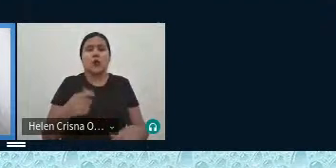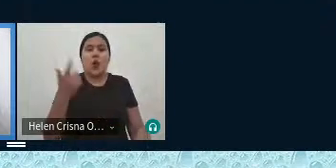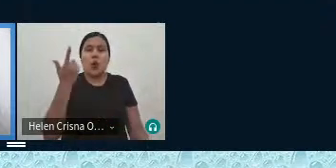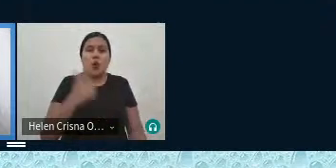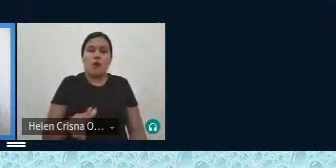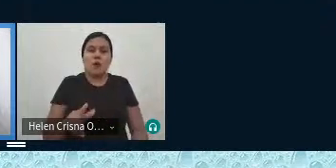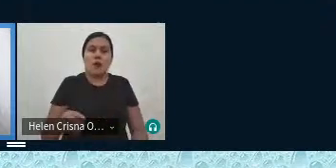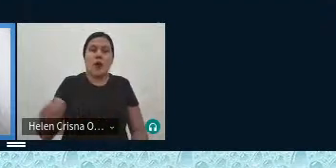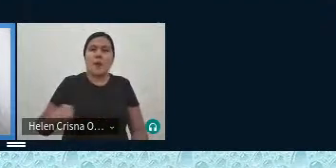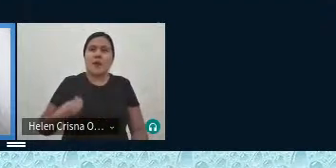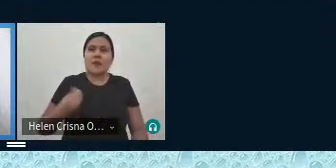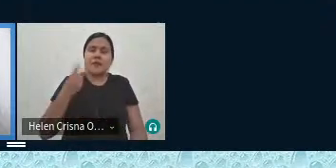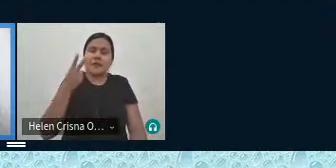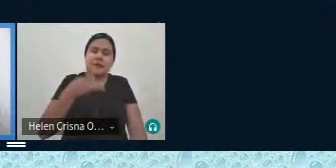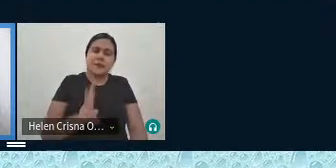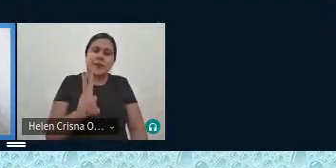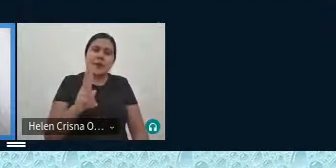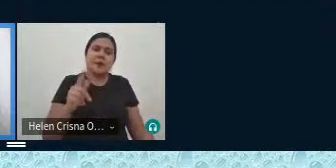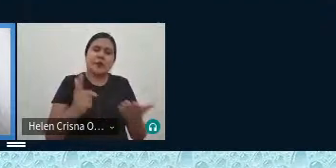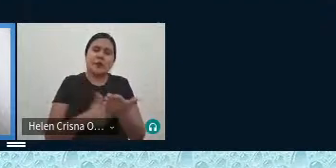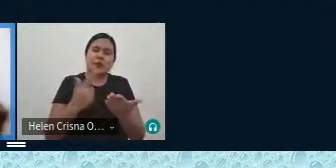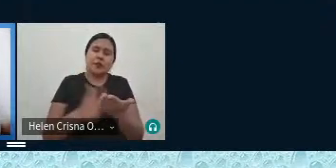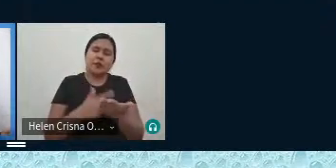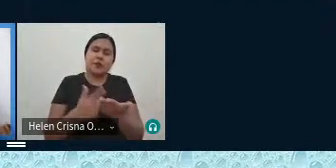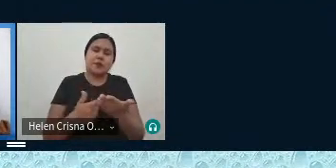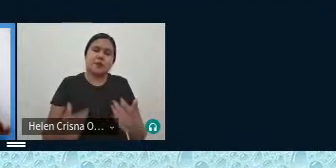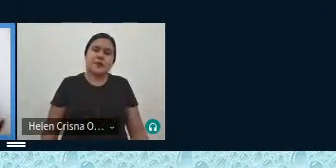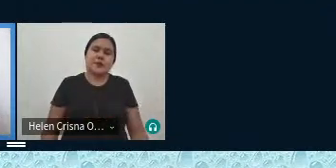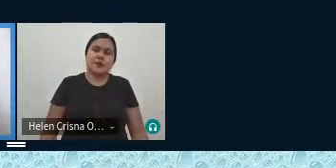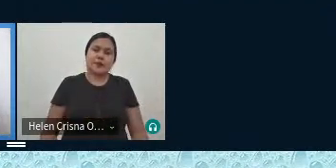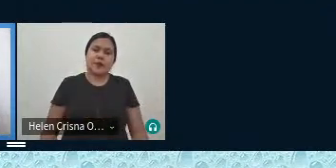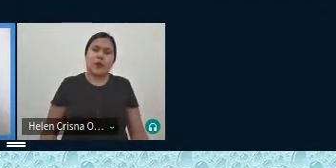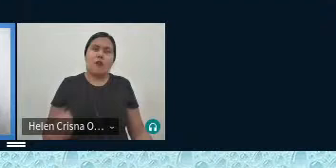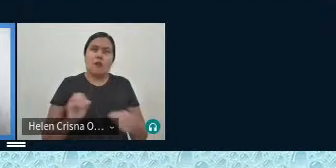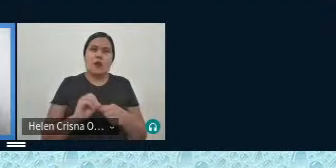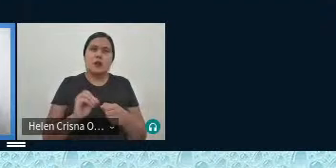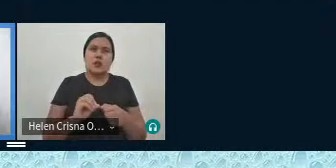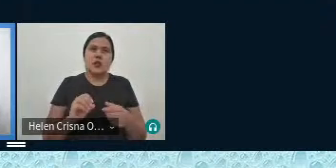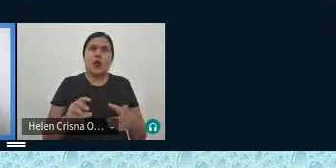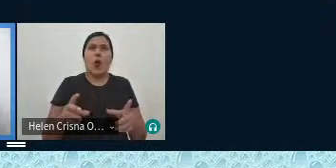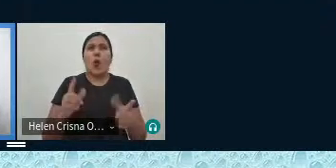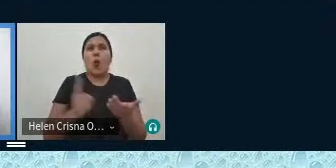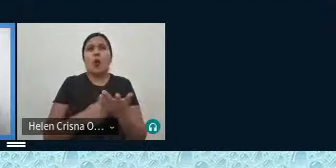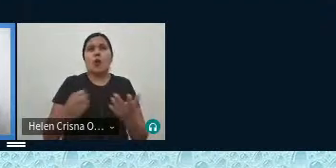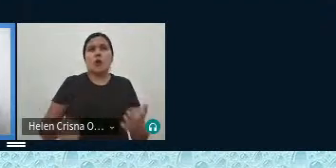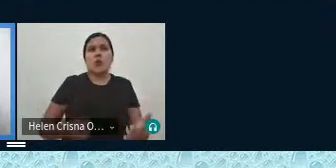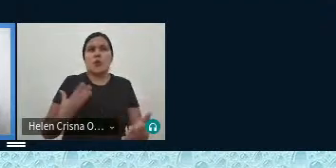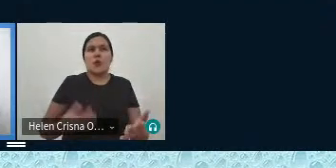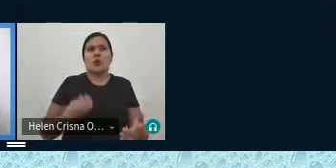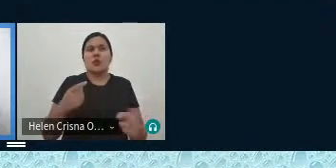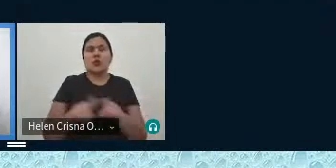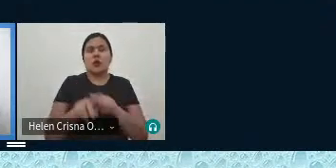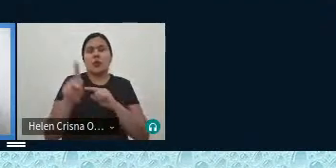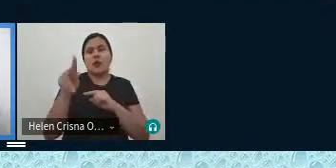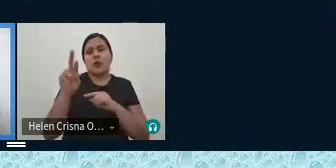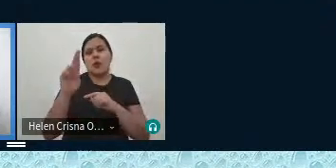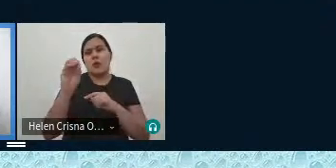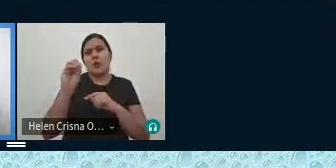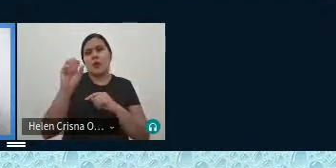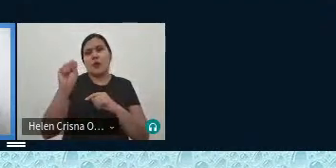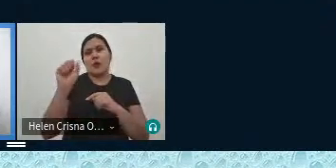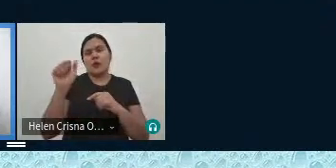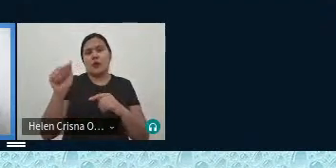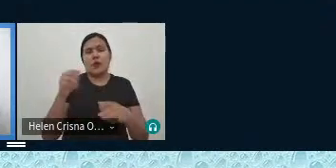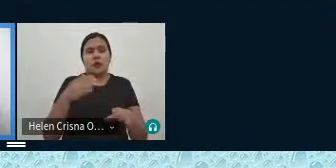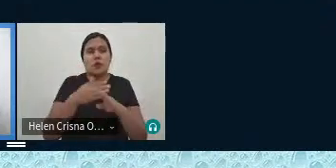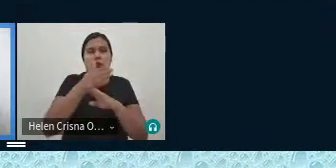presença sempre sempre do livro eu fazia isso com os livros de poesia e de prosa até que eu entrei na pesquisa